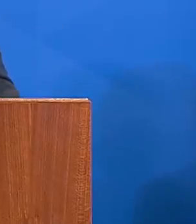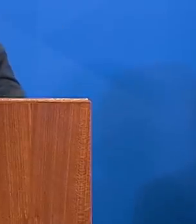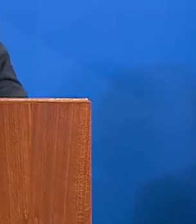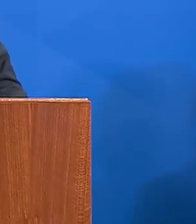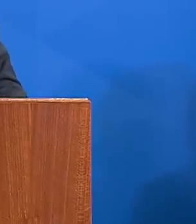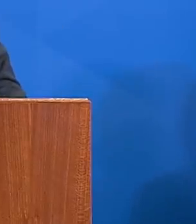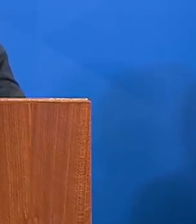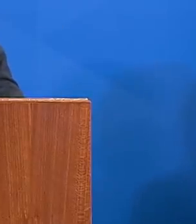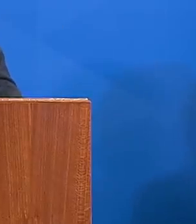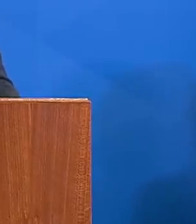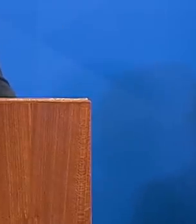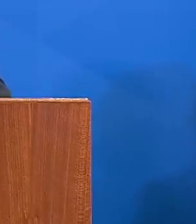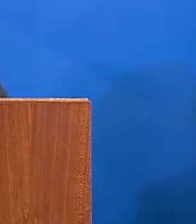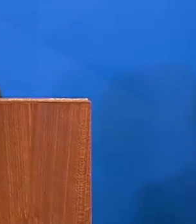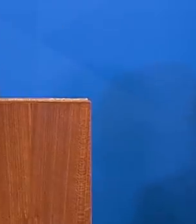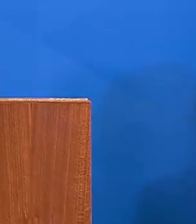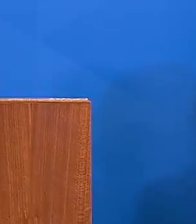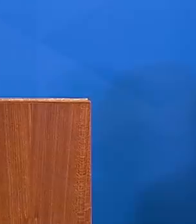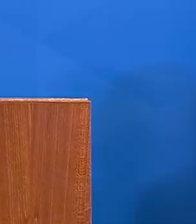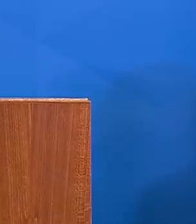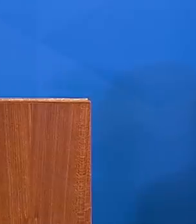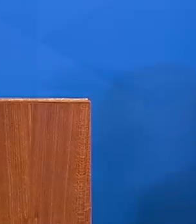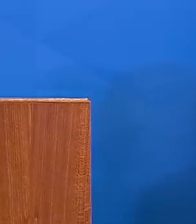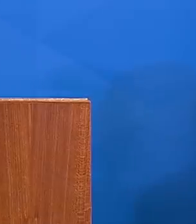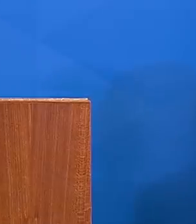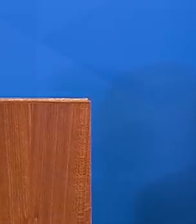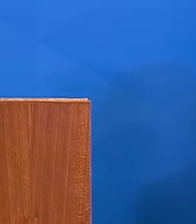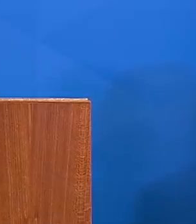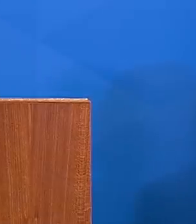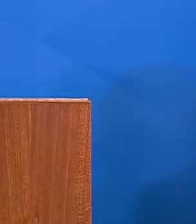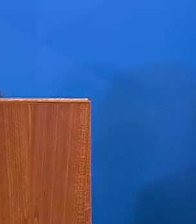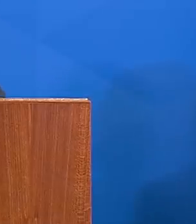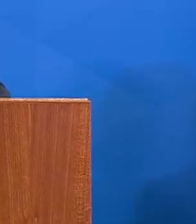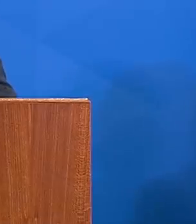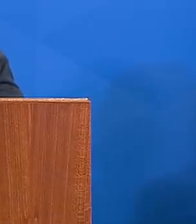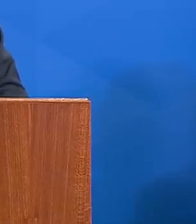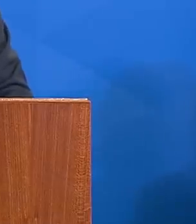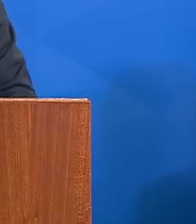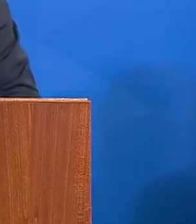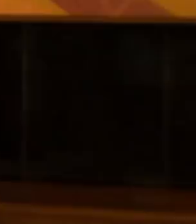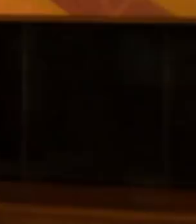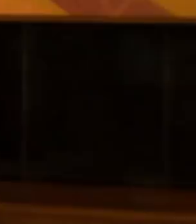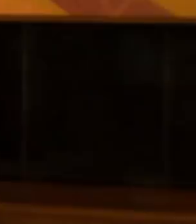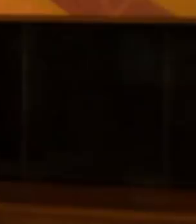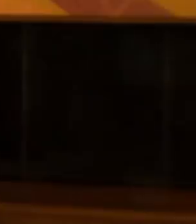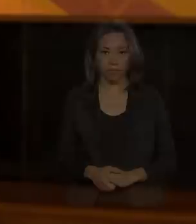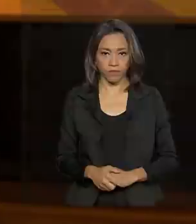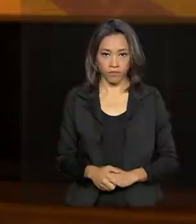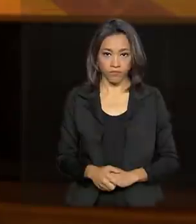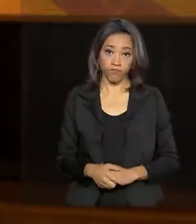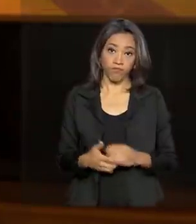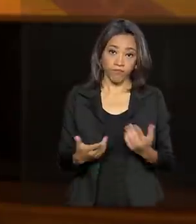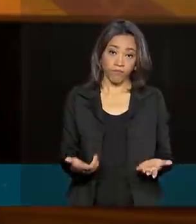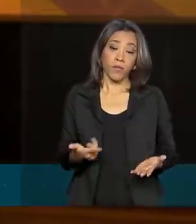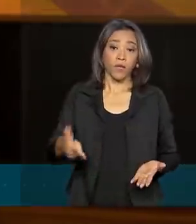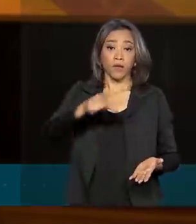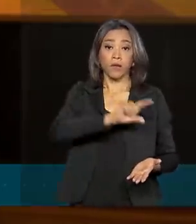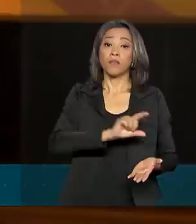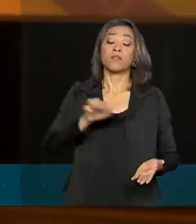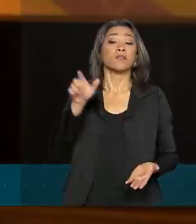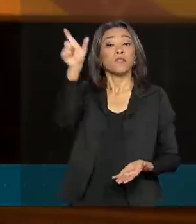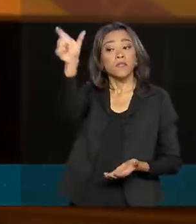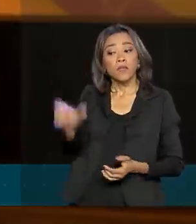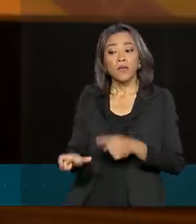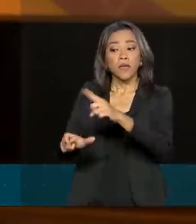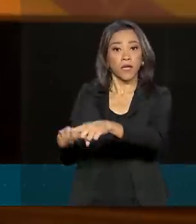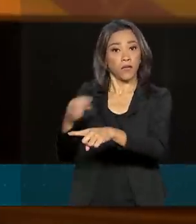de soluções e buscar atender o interesse de todos os brasileiros. Gustavo Canuto, que ocupava o Ministério do